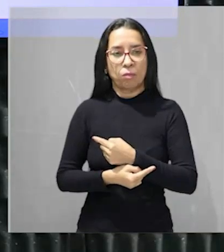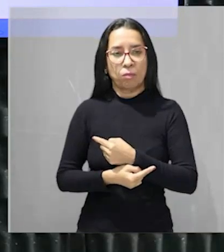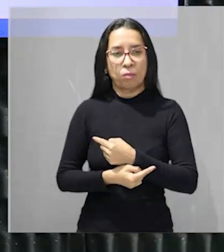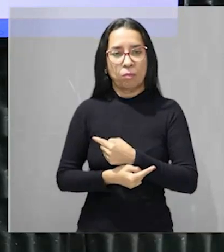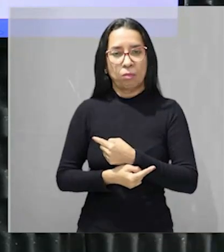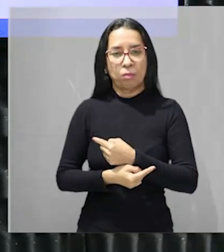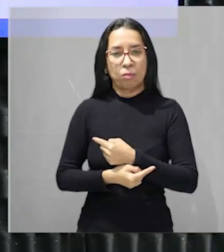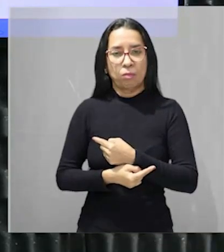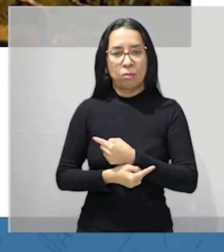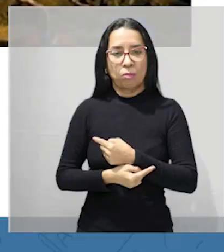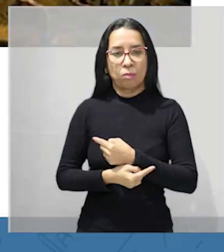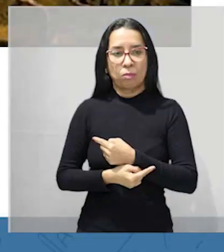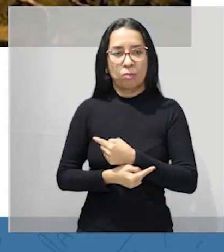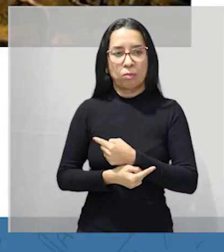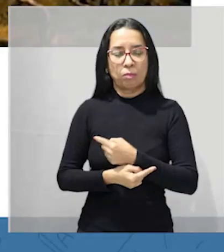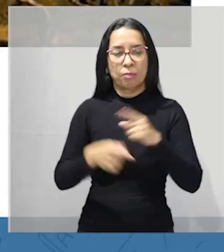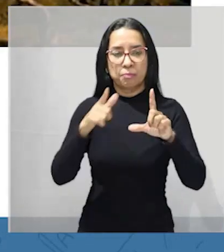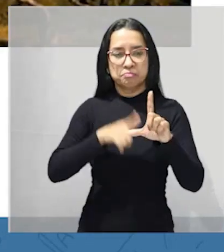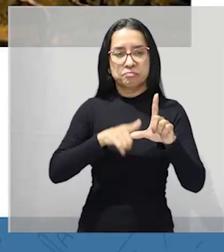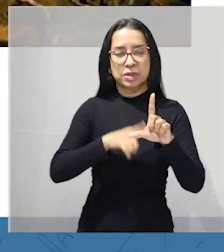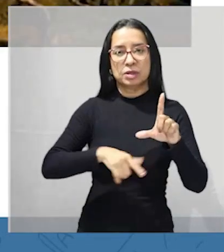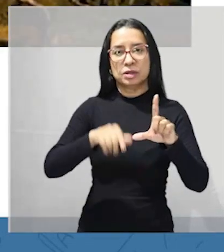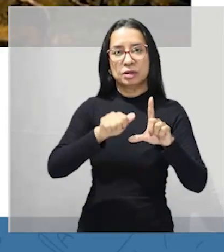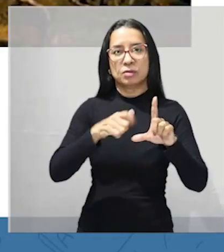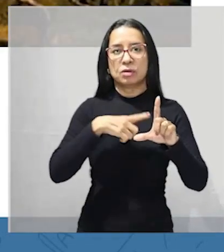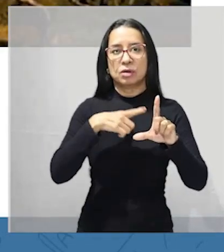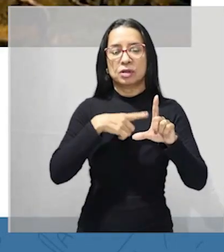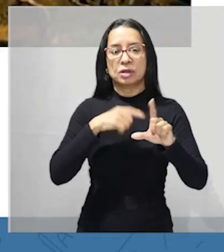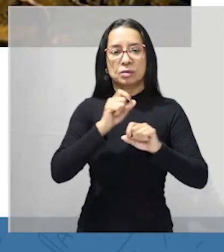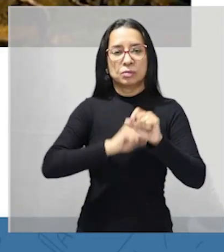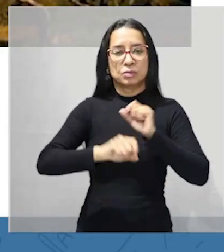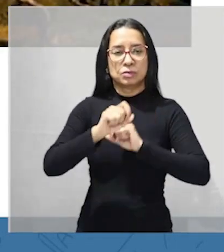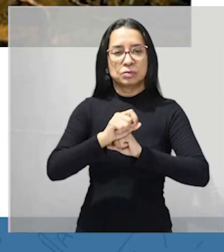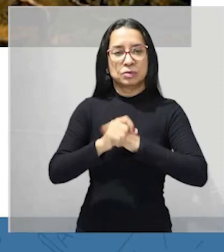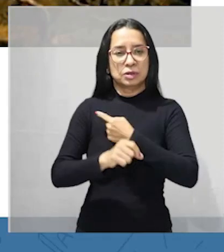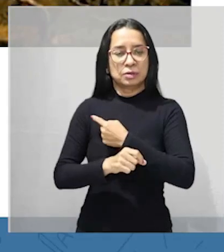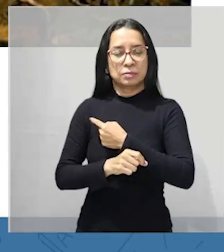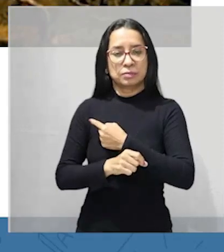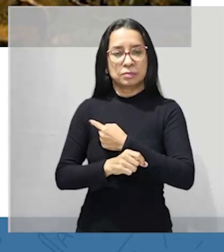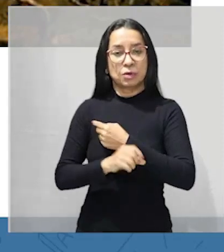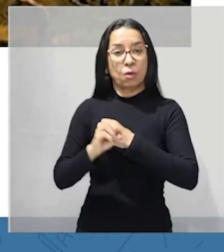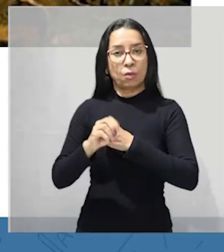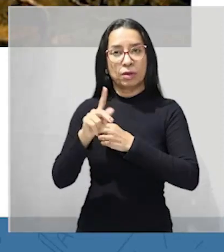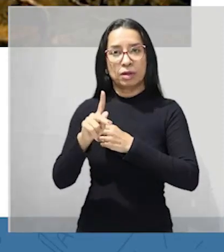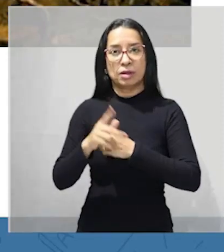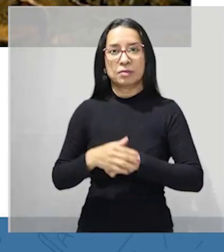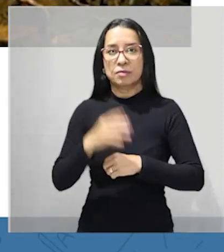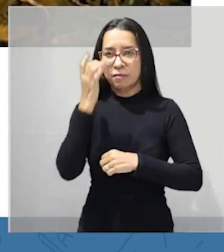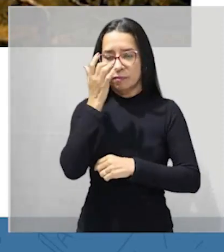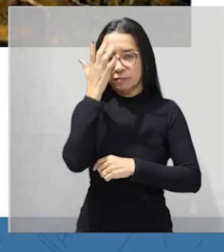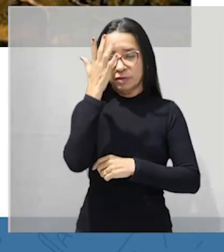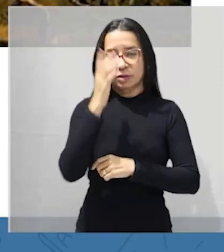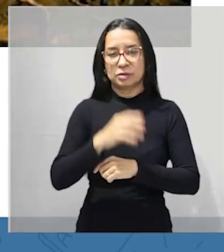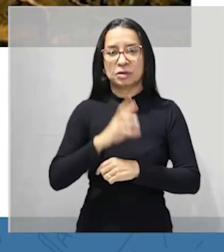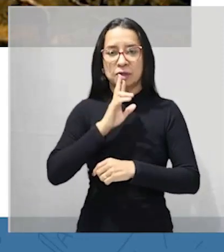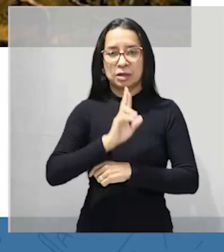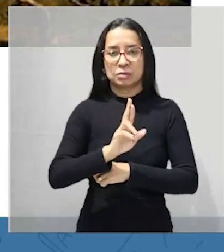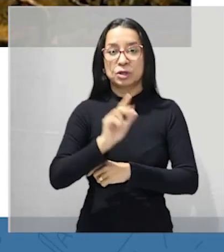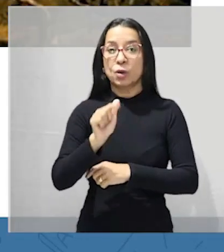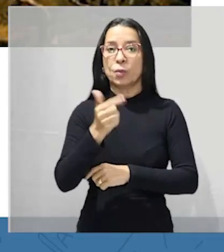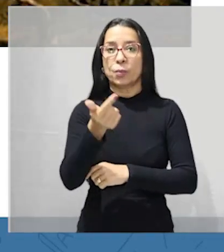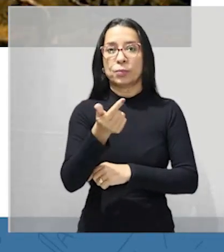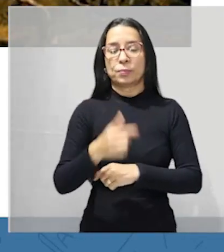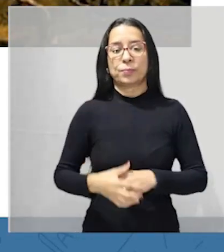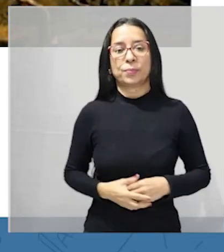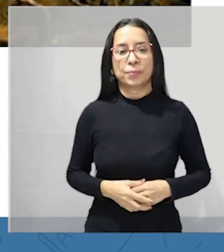a letra A galera tá certo aqui nós temos um domínio equatorial fechou? fácil né bora responder mais uma